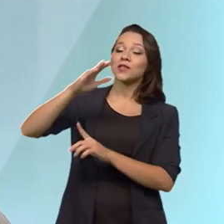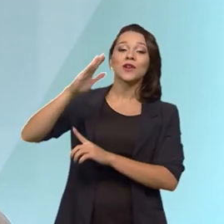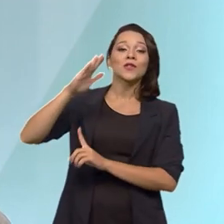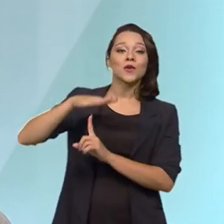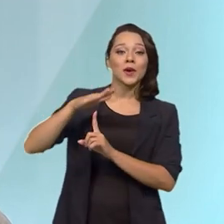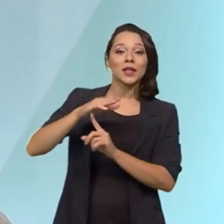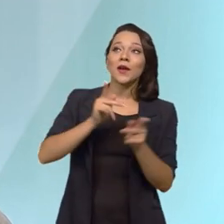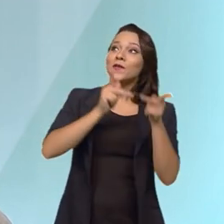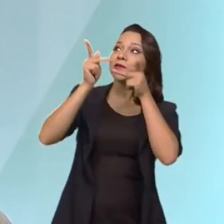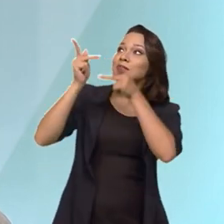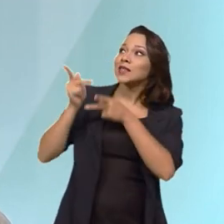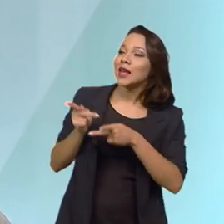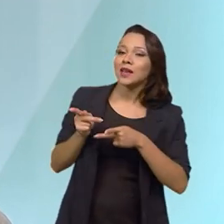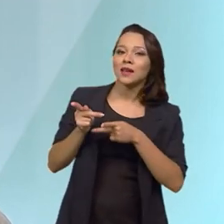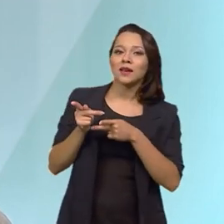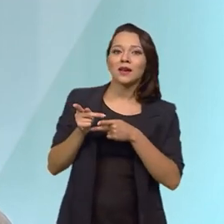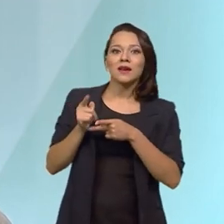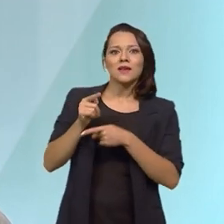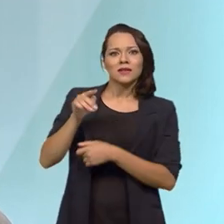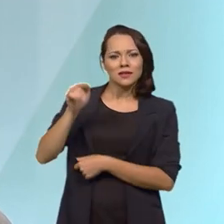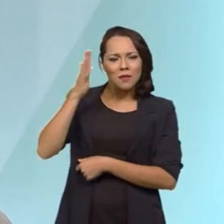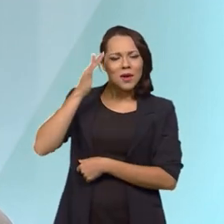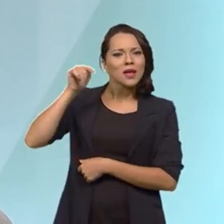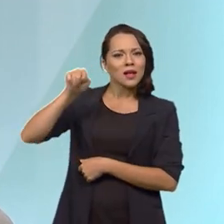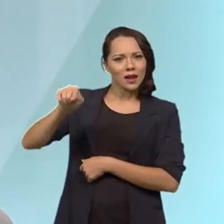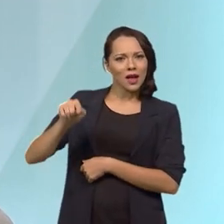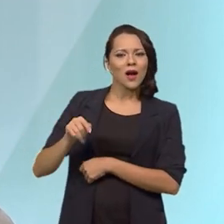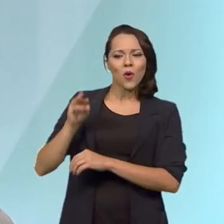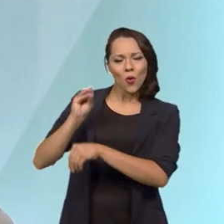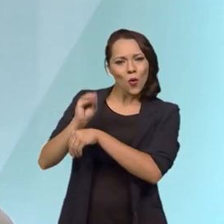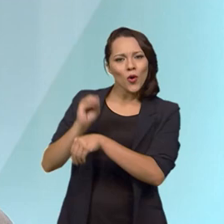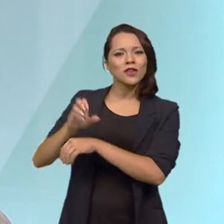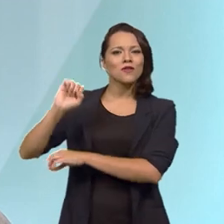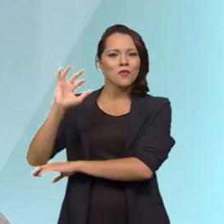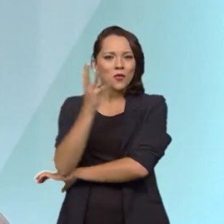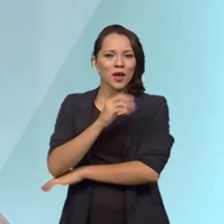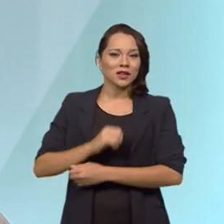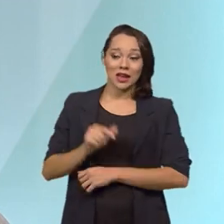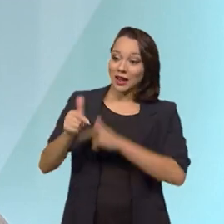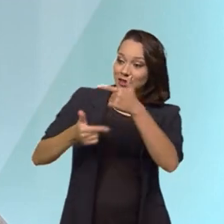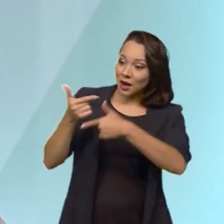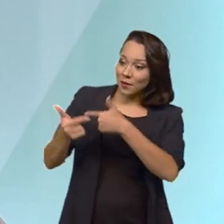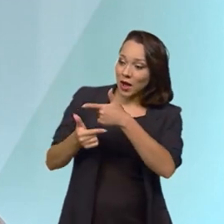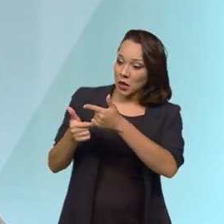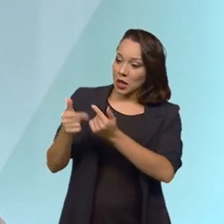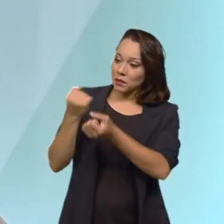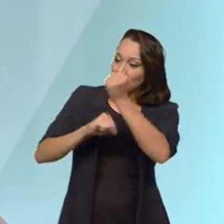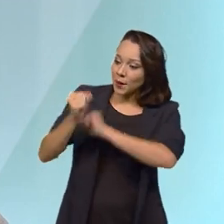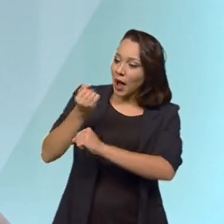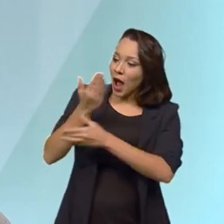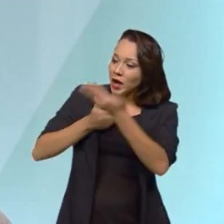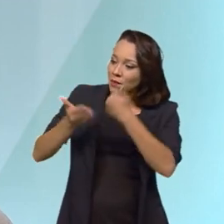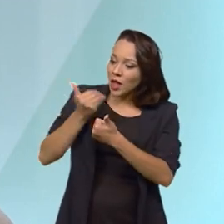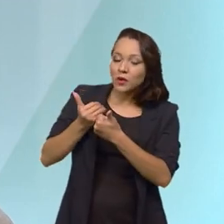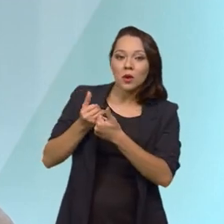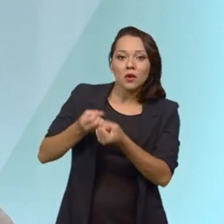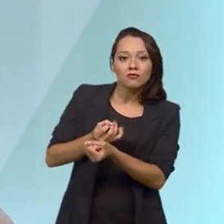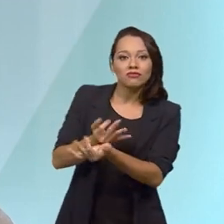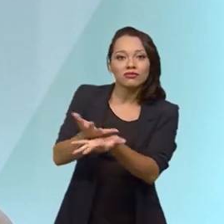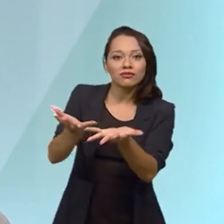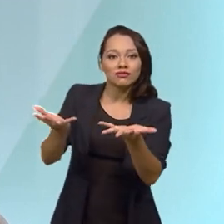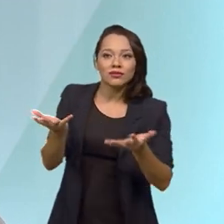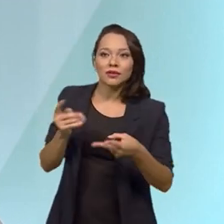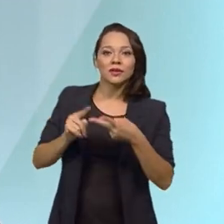visitei algumas cidades, reconhecer que aquela atividade cuida do meio ambiente. Aquela atividade, além de produzir alimentos, além de produzir